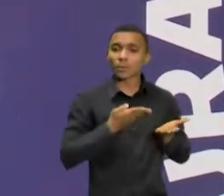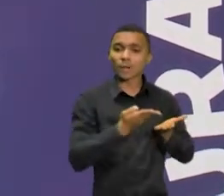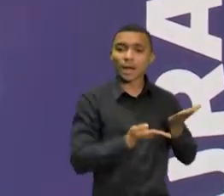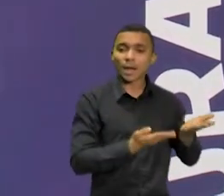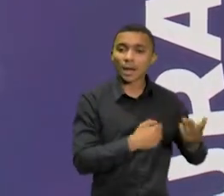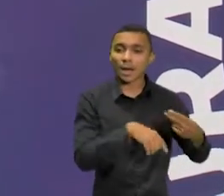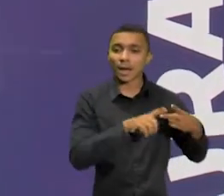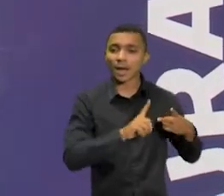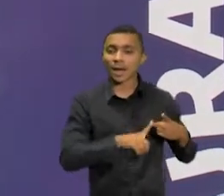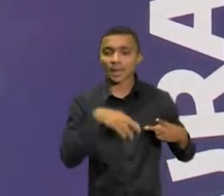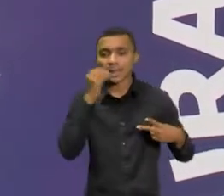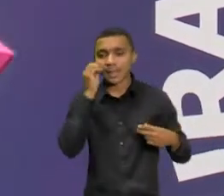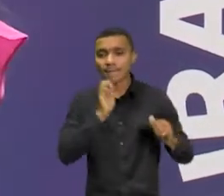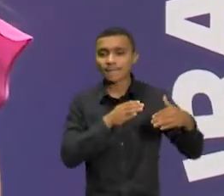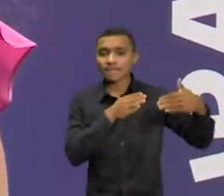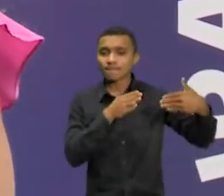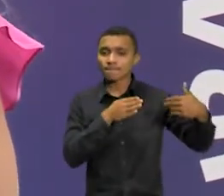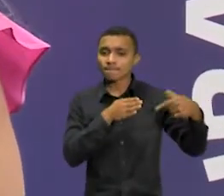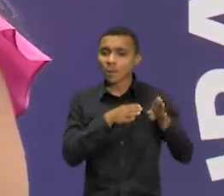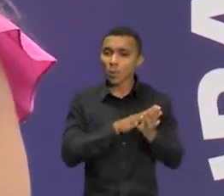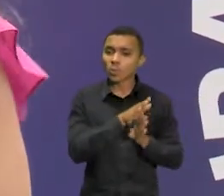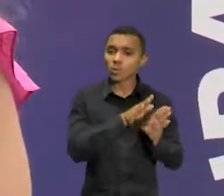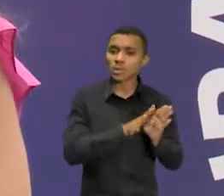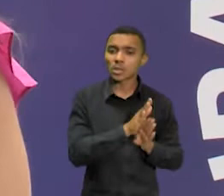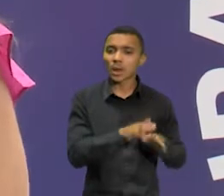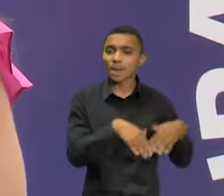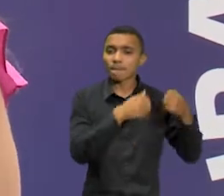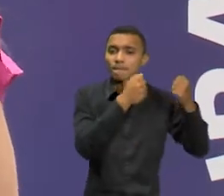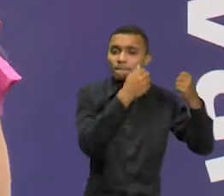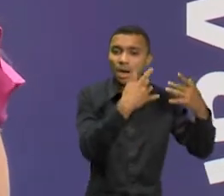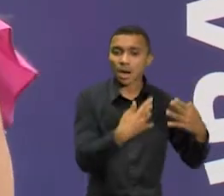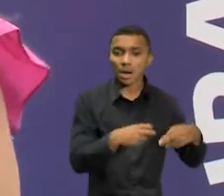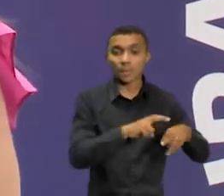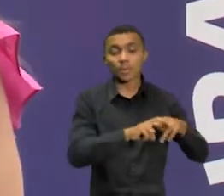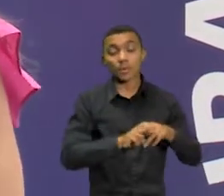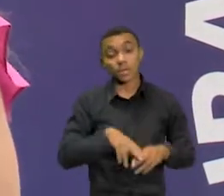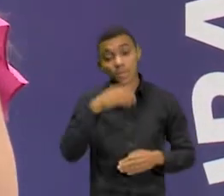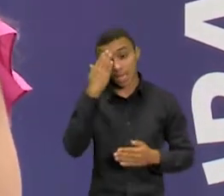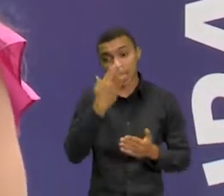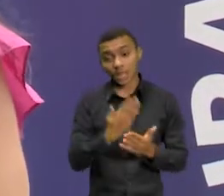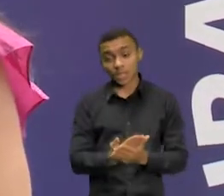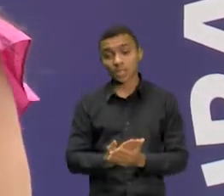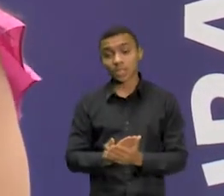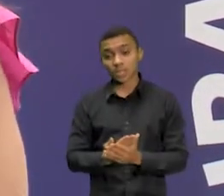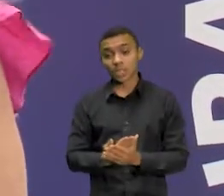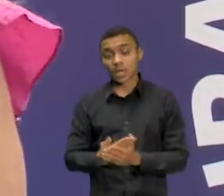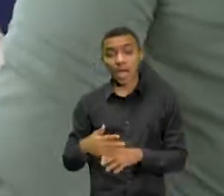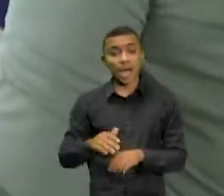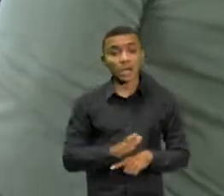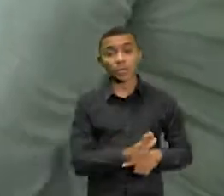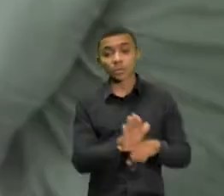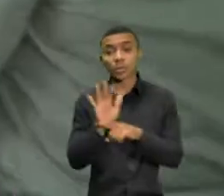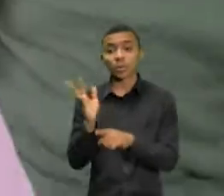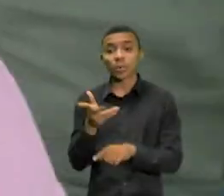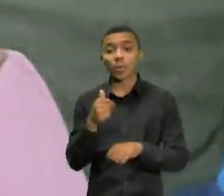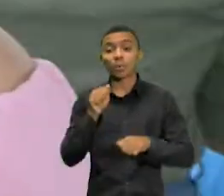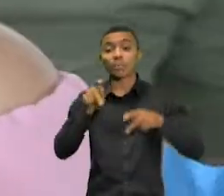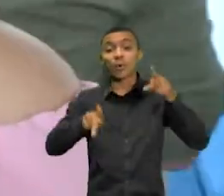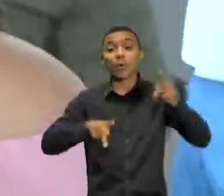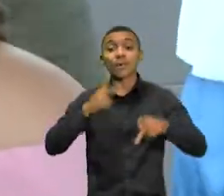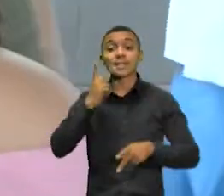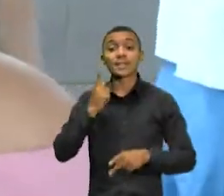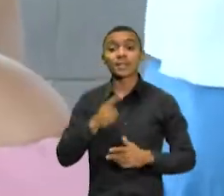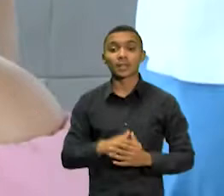atender as necessidades das mulheres e das acho que vai servir muito à população cearense. A presidente do